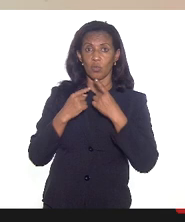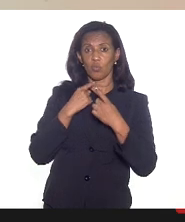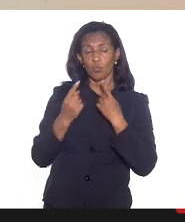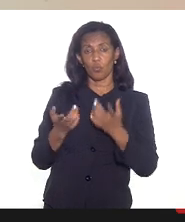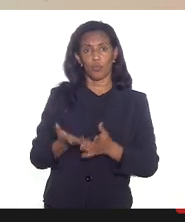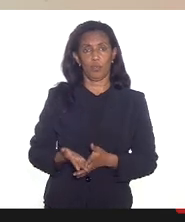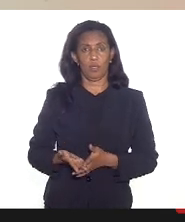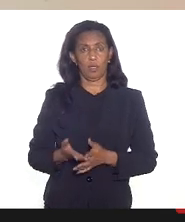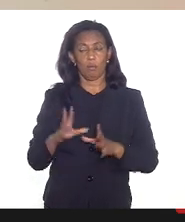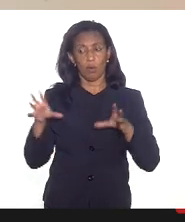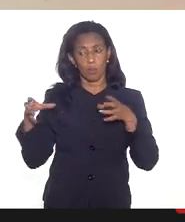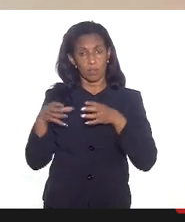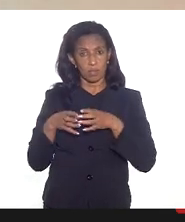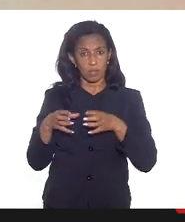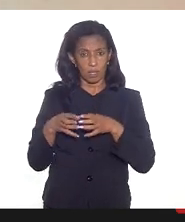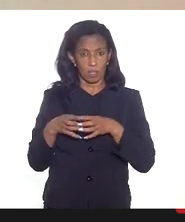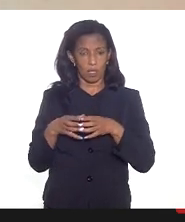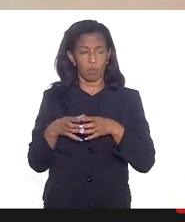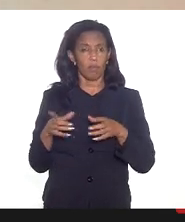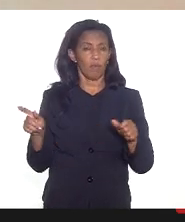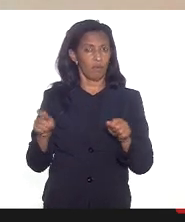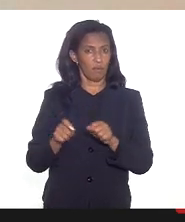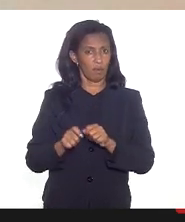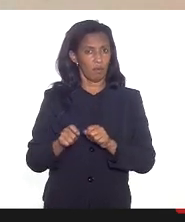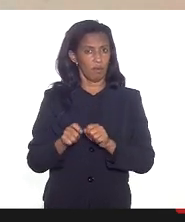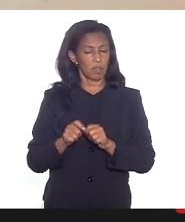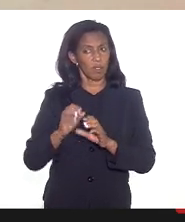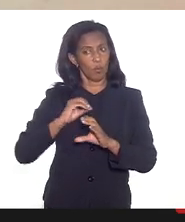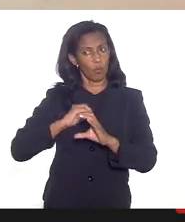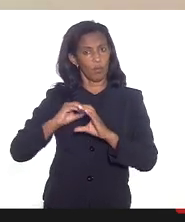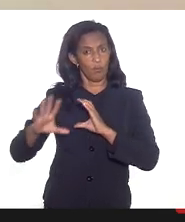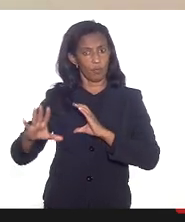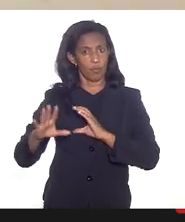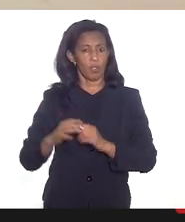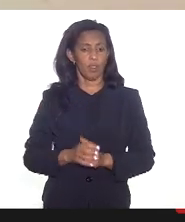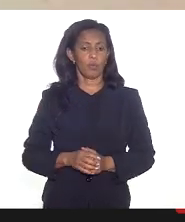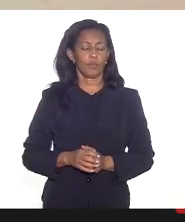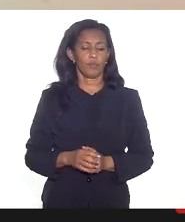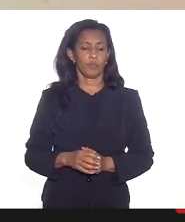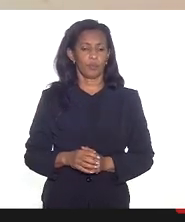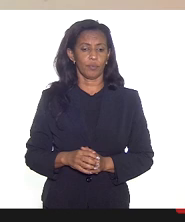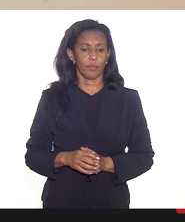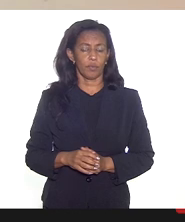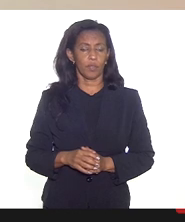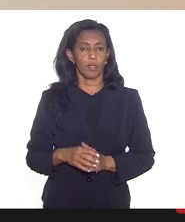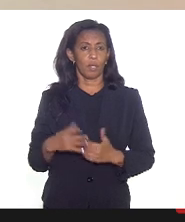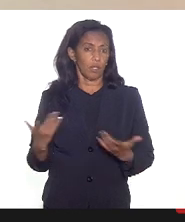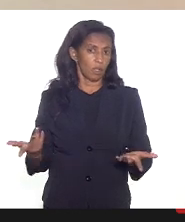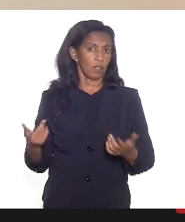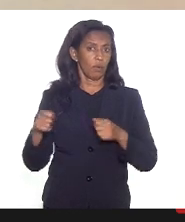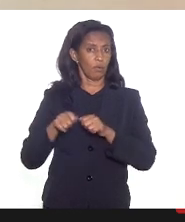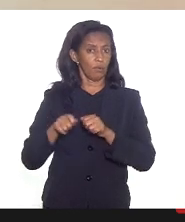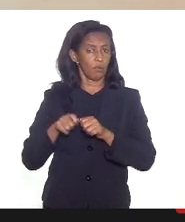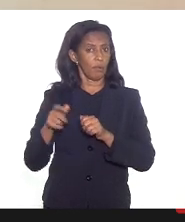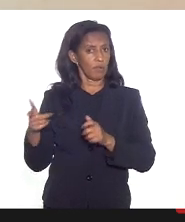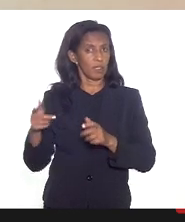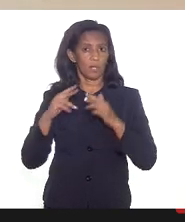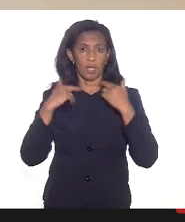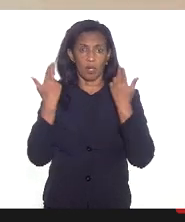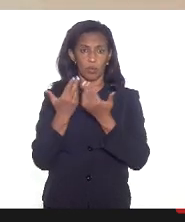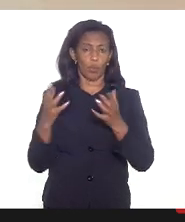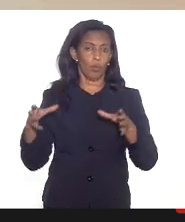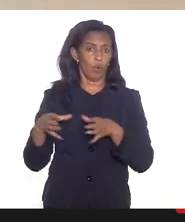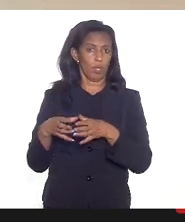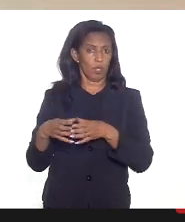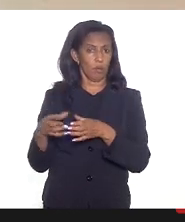nossa equipe assim que faz o envio nossa equipe a gerência de imunização ela faz reunião com as